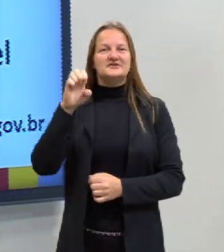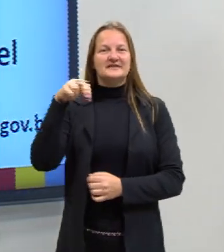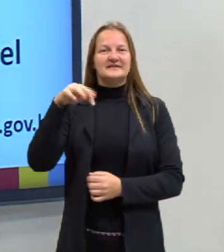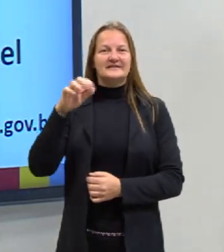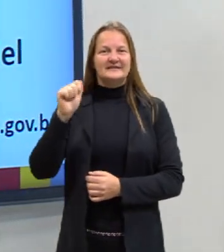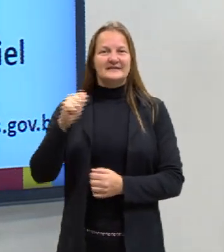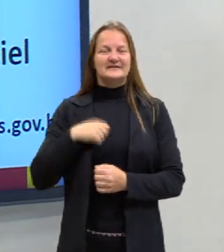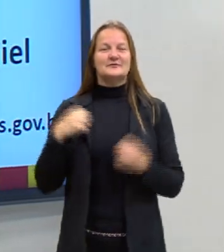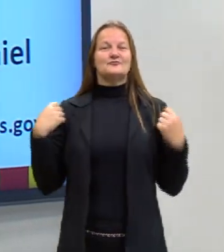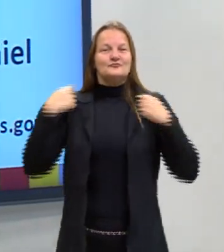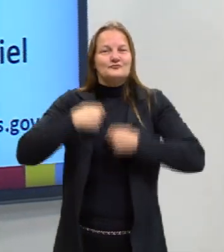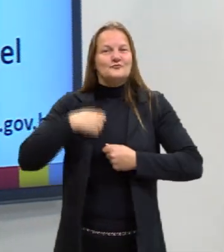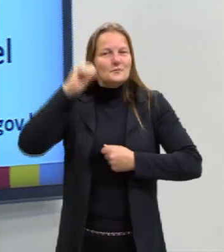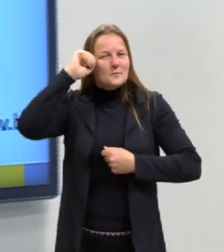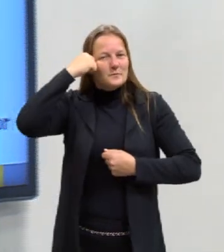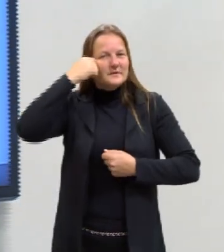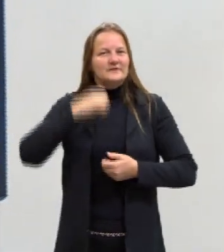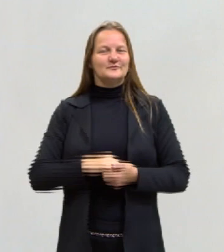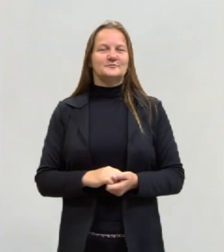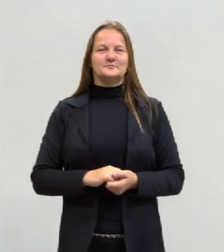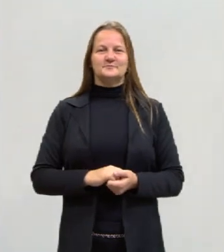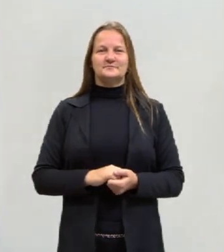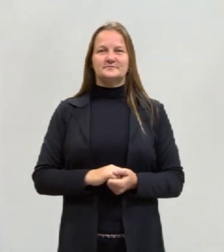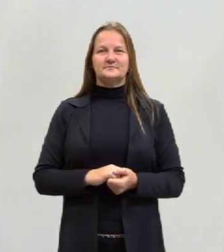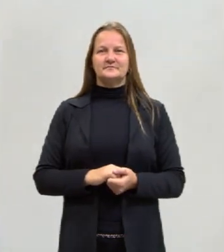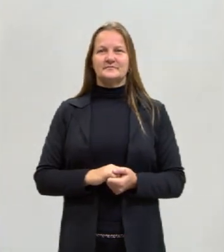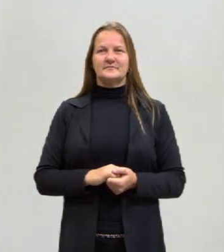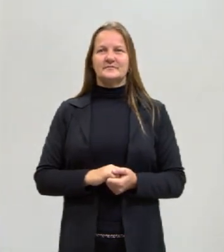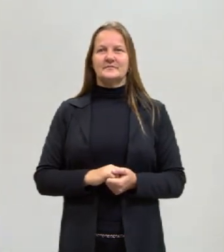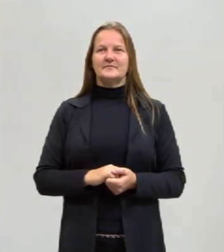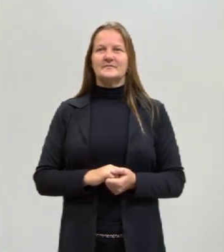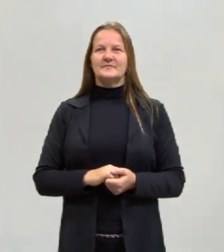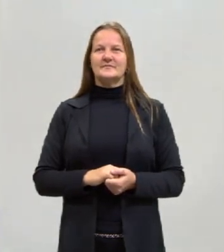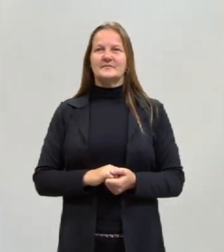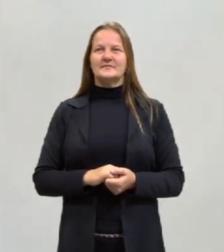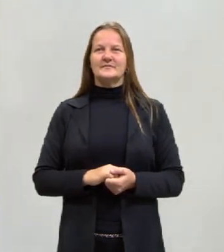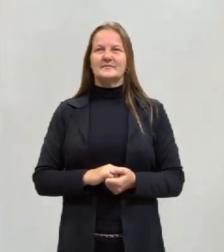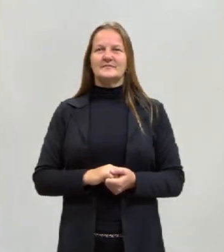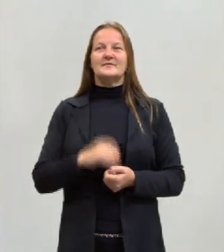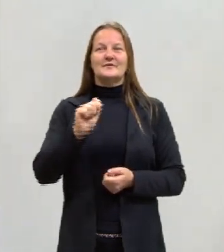casaco preto. Esse é o meu sinal em libras.